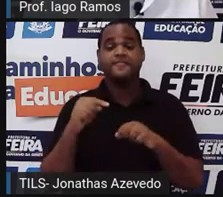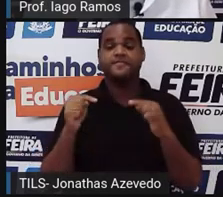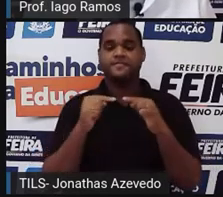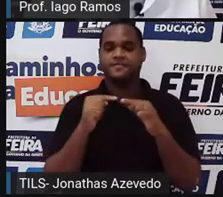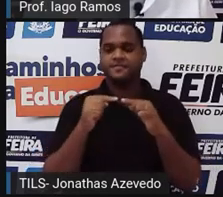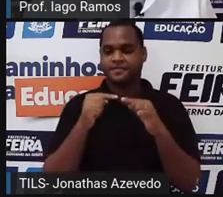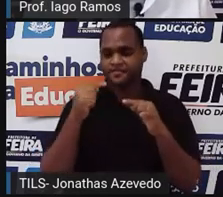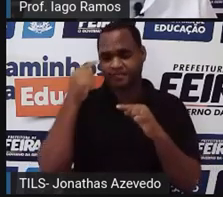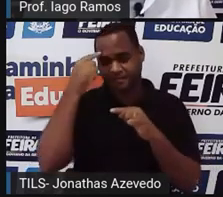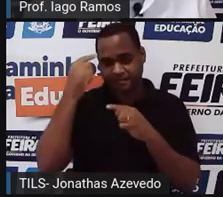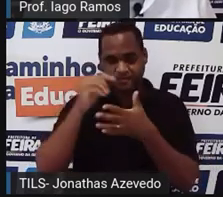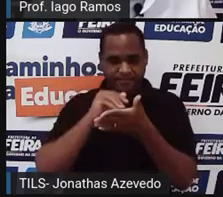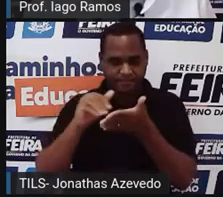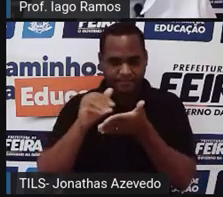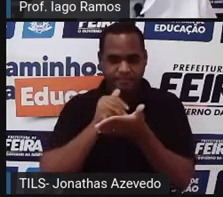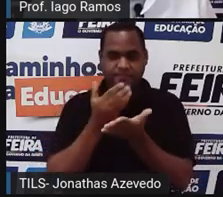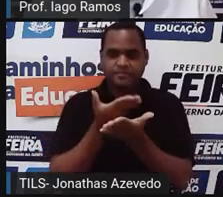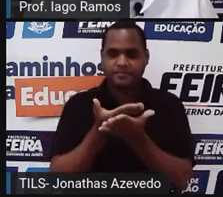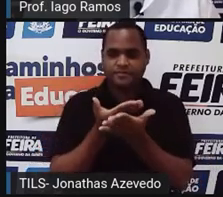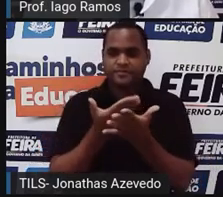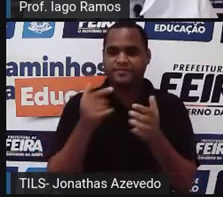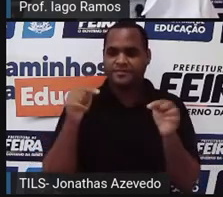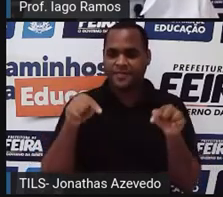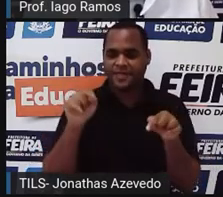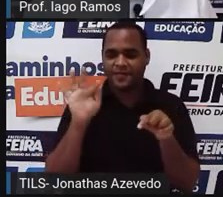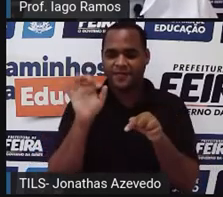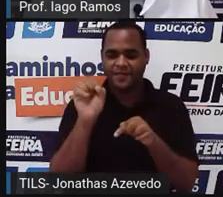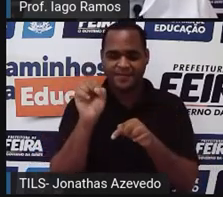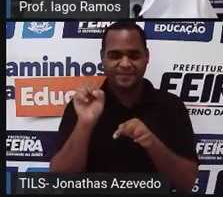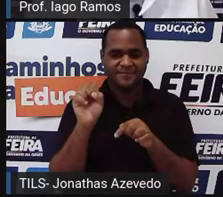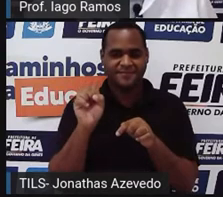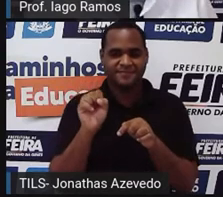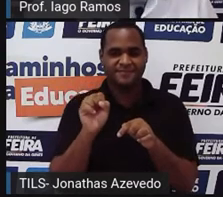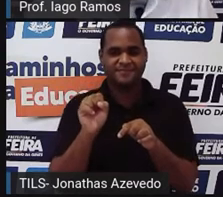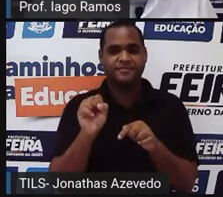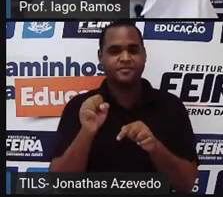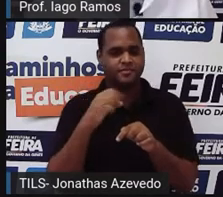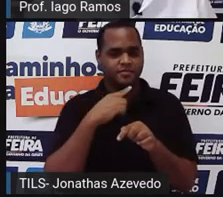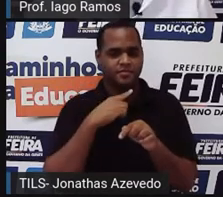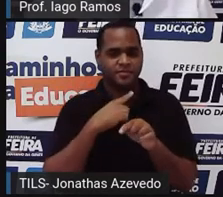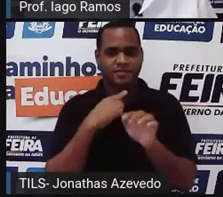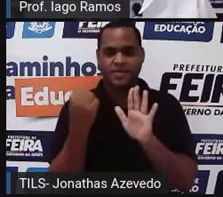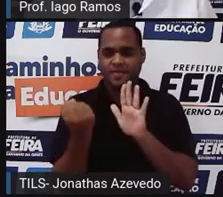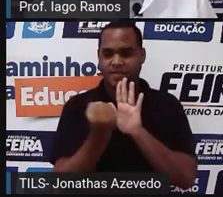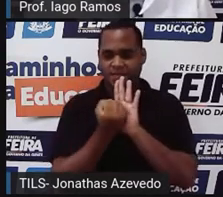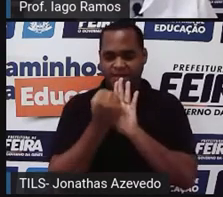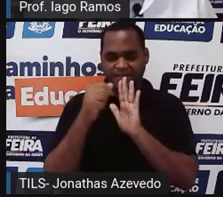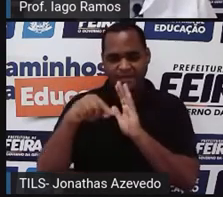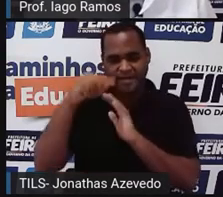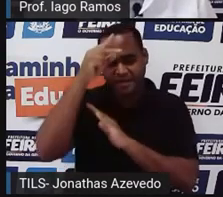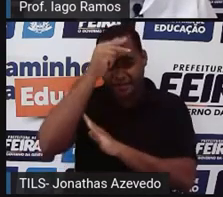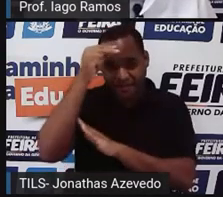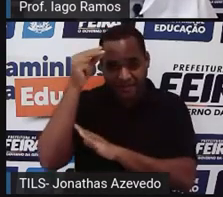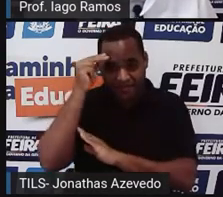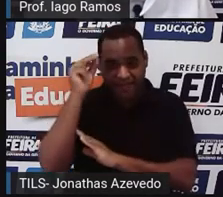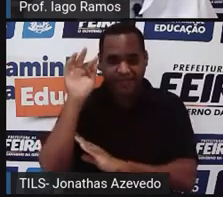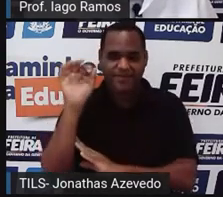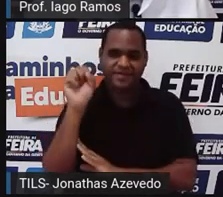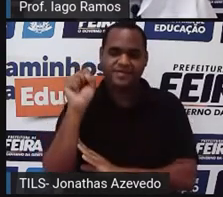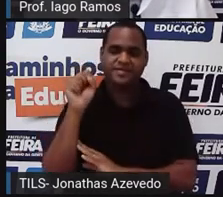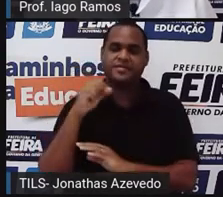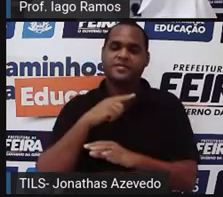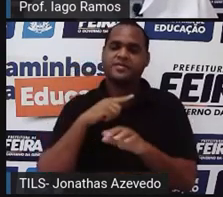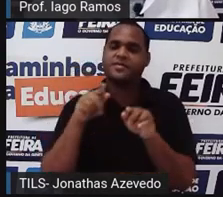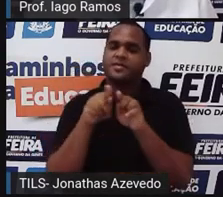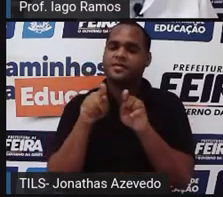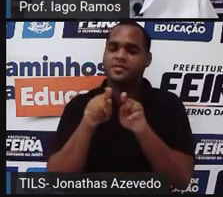cartaz da Secretaria Municipal de Educação de Feira de Santana, que tem os logomartes da Prefeitura Municipal de Feira e